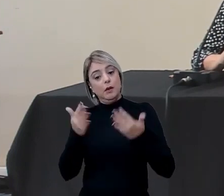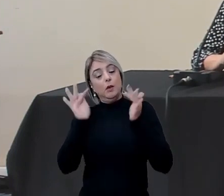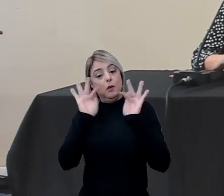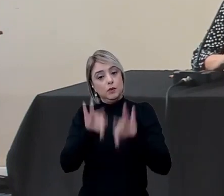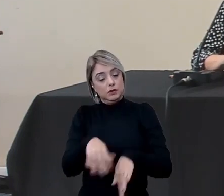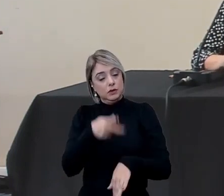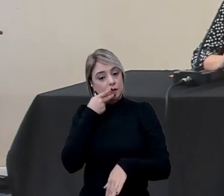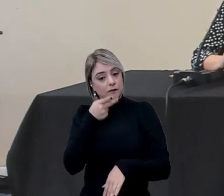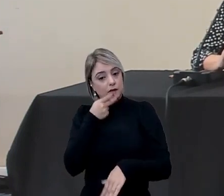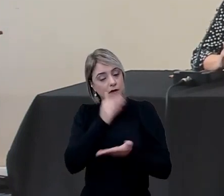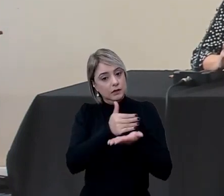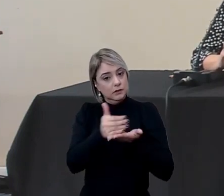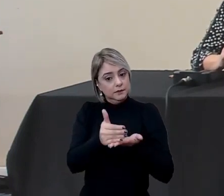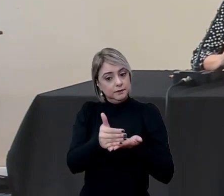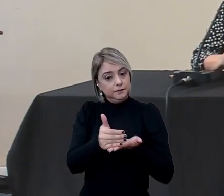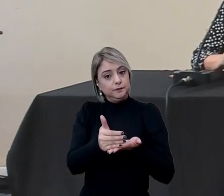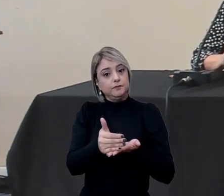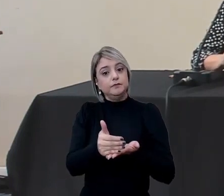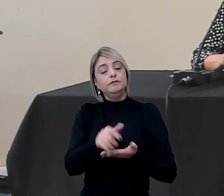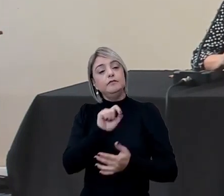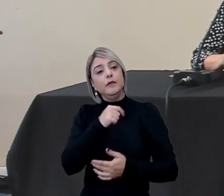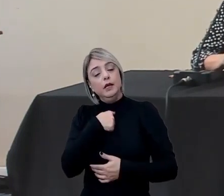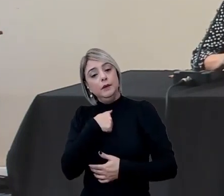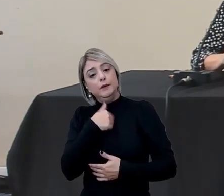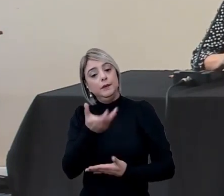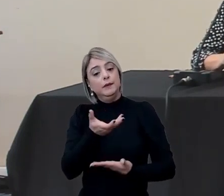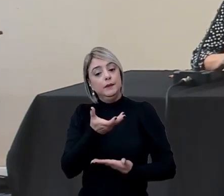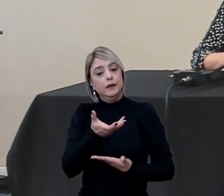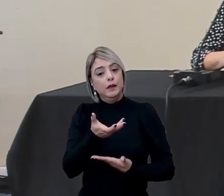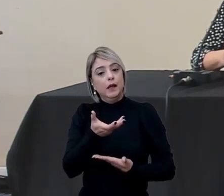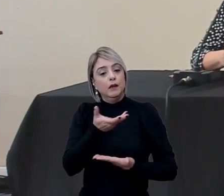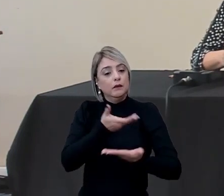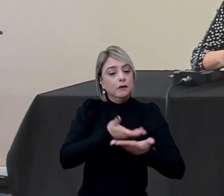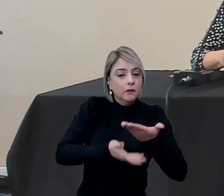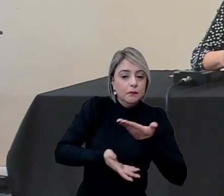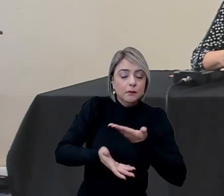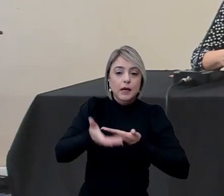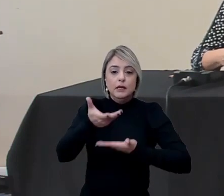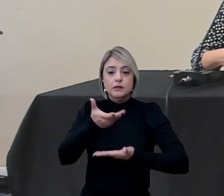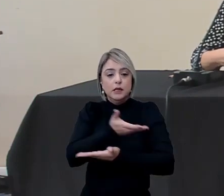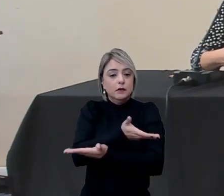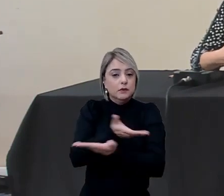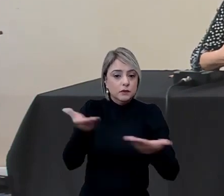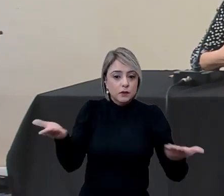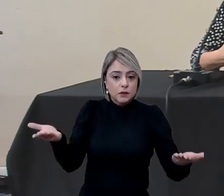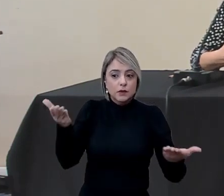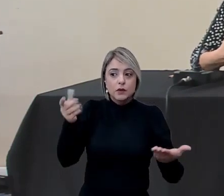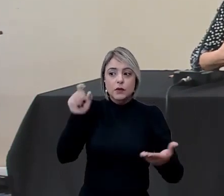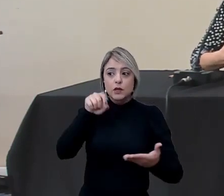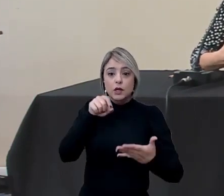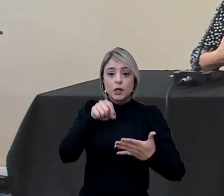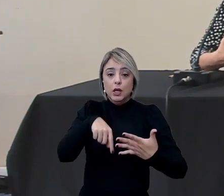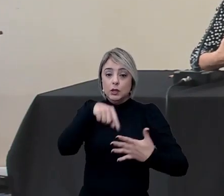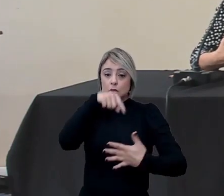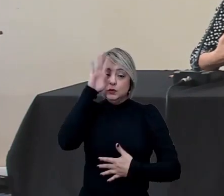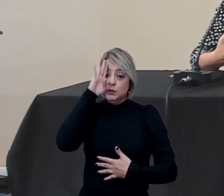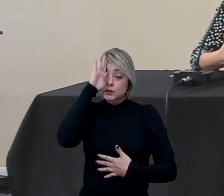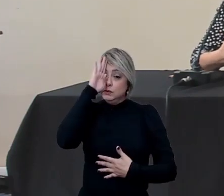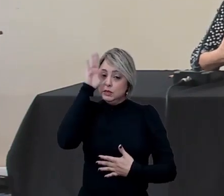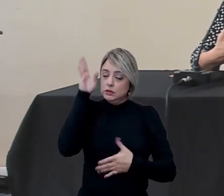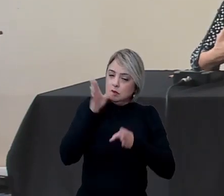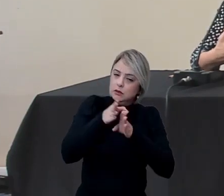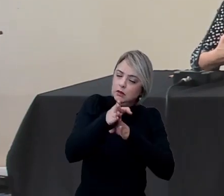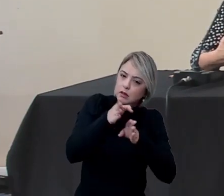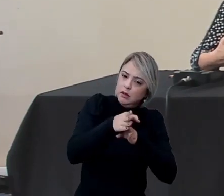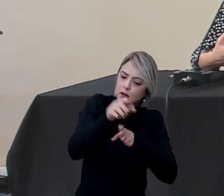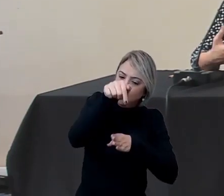conclusão dessa fala inicial, eu queria compartilhar com vocês que, dentre os princípios que vêm